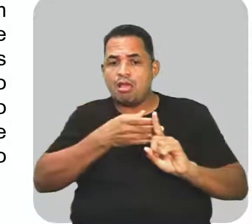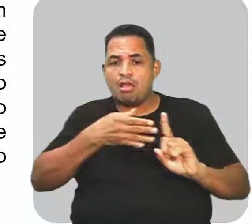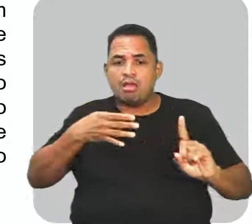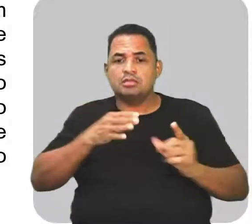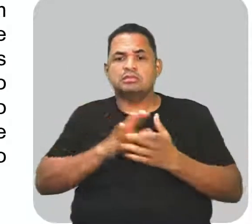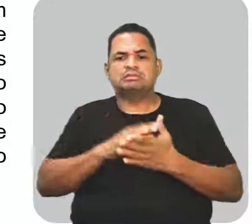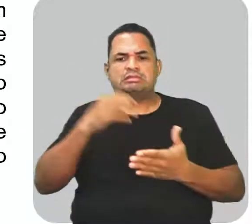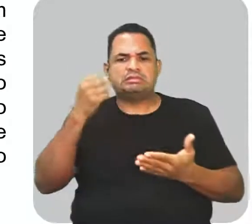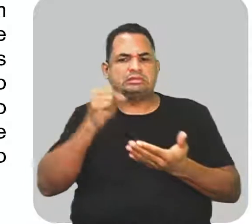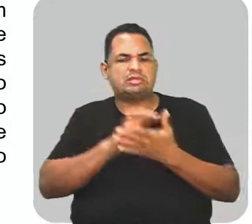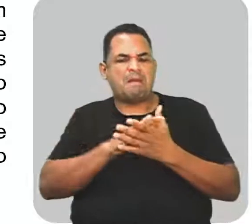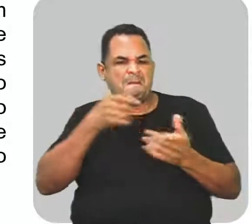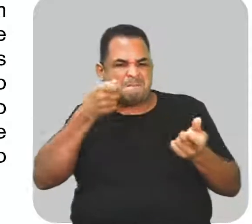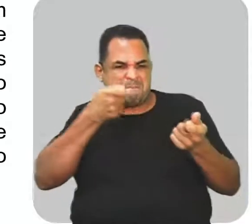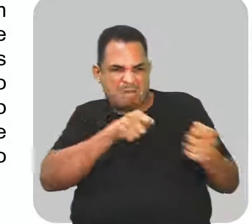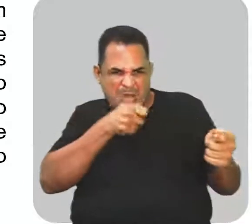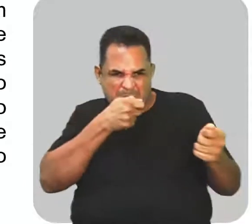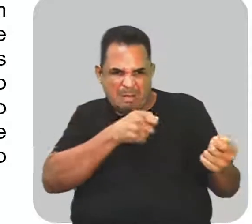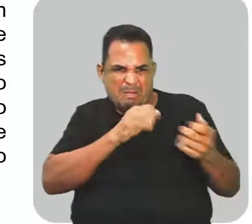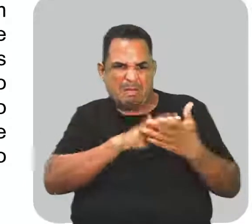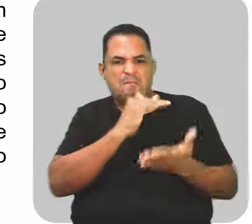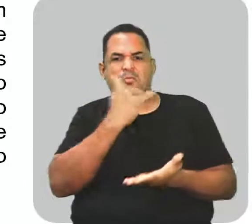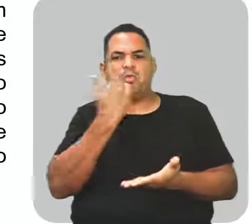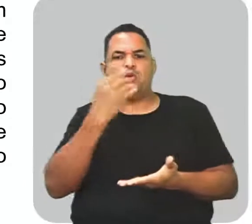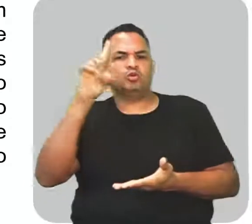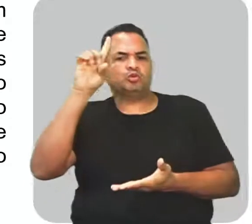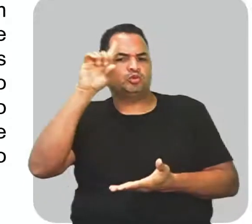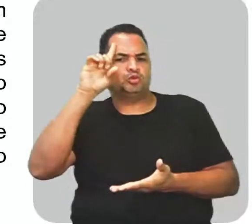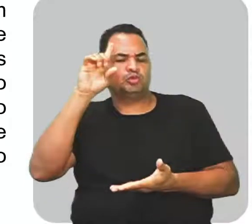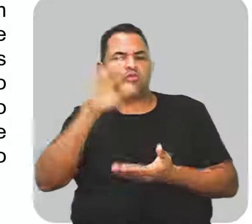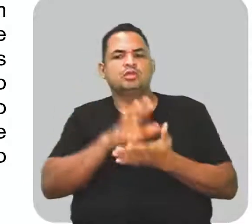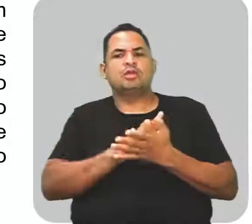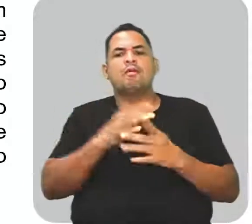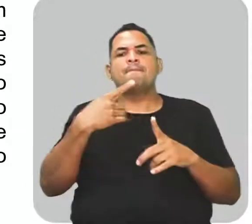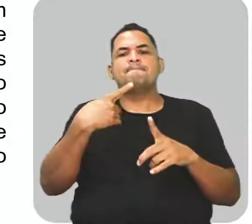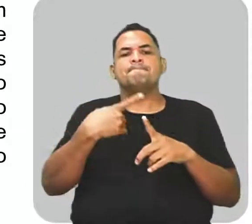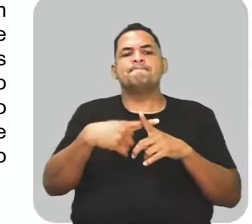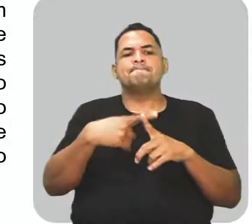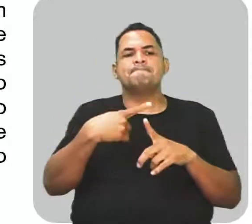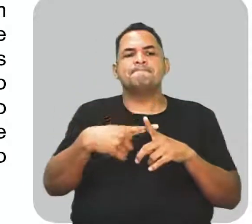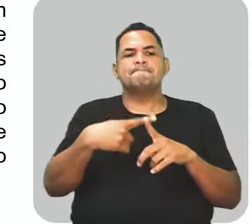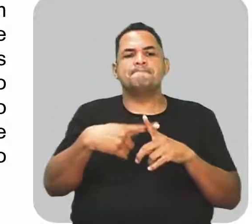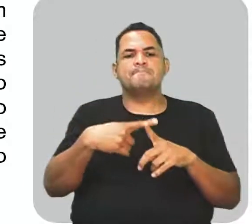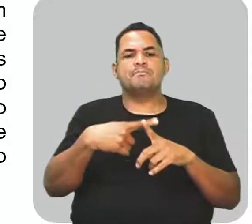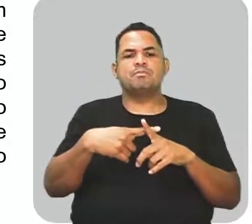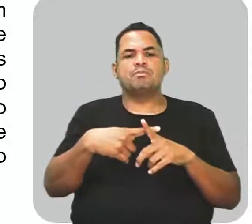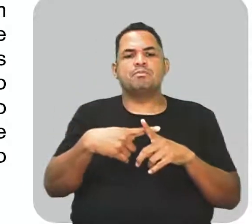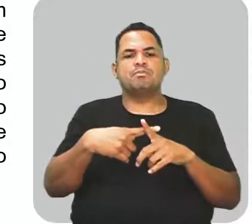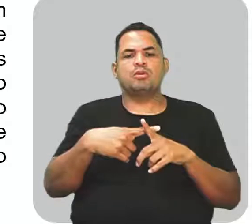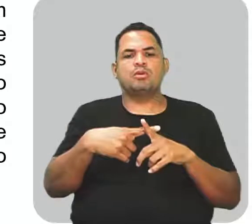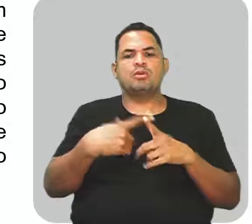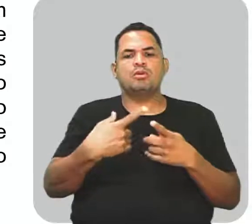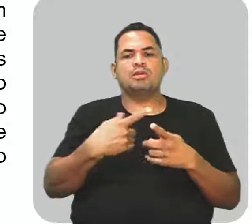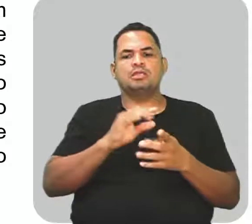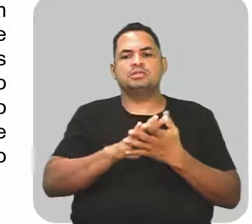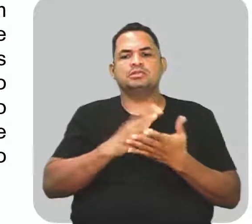agredidos e assassinados diariamente por conta de sua